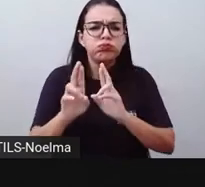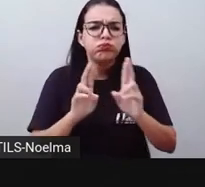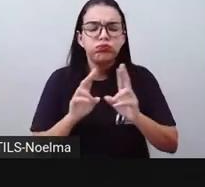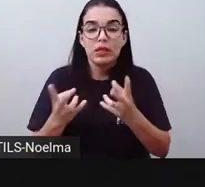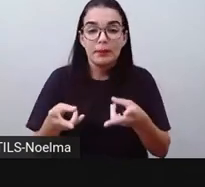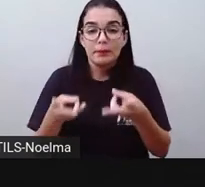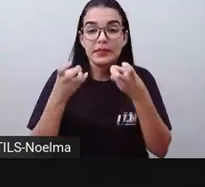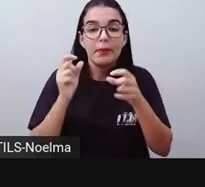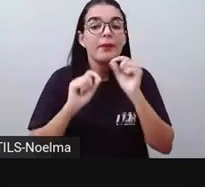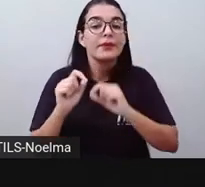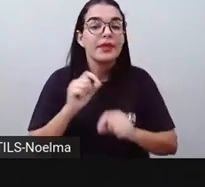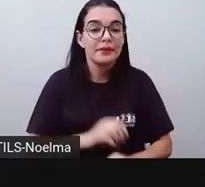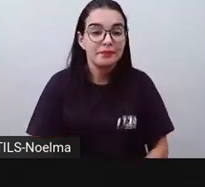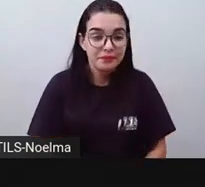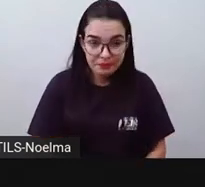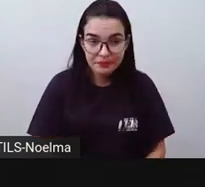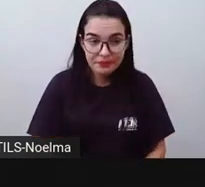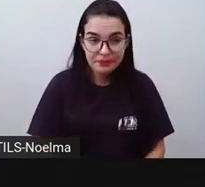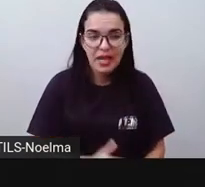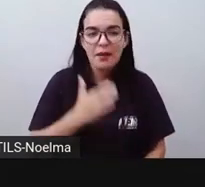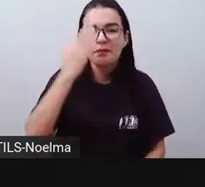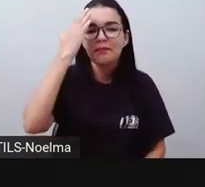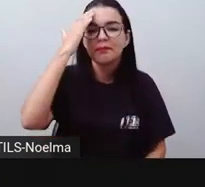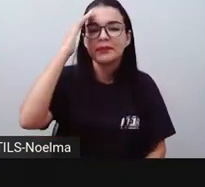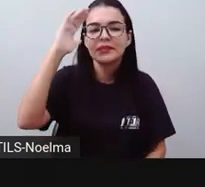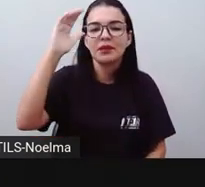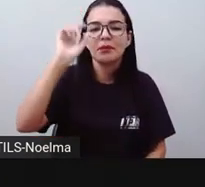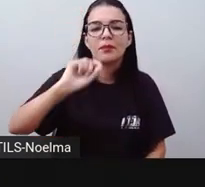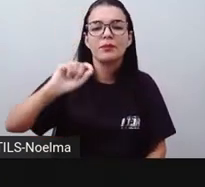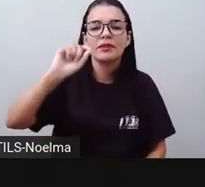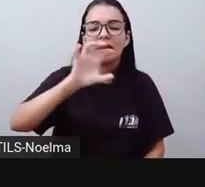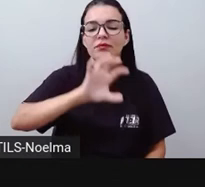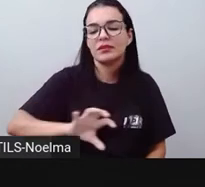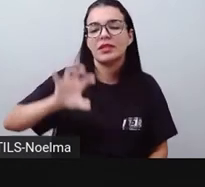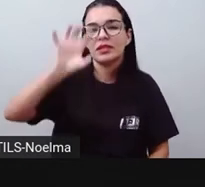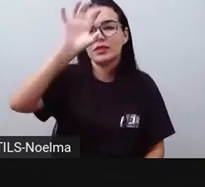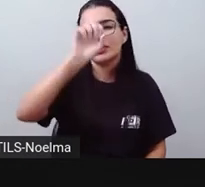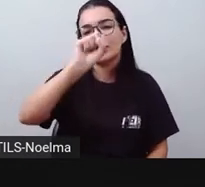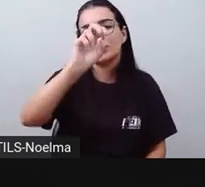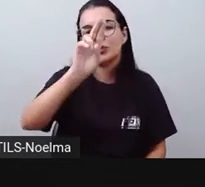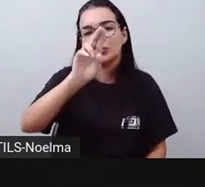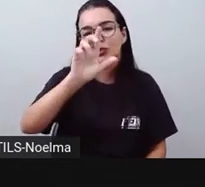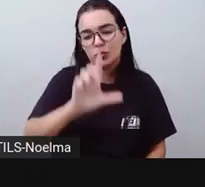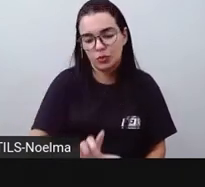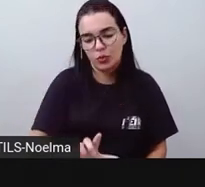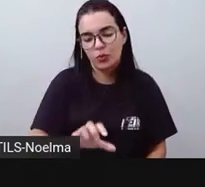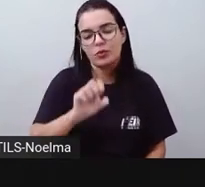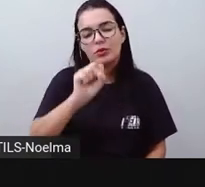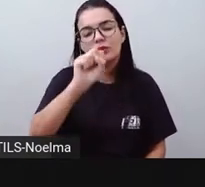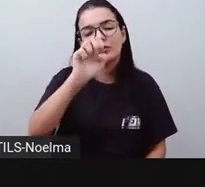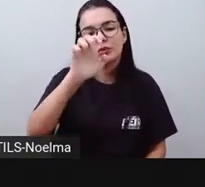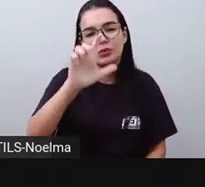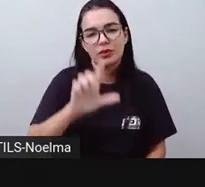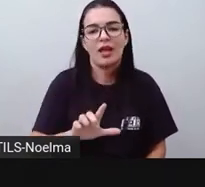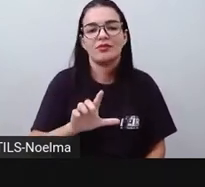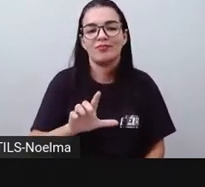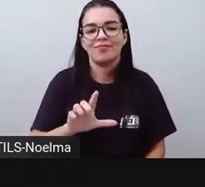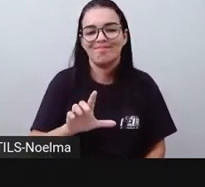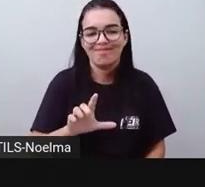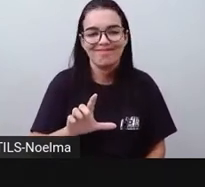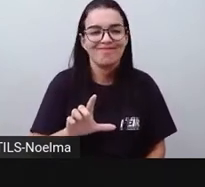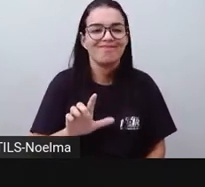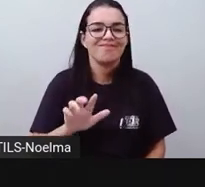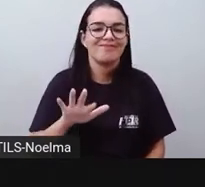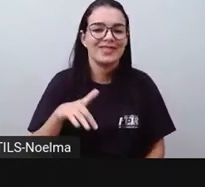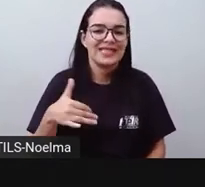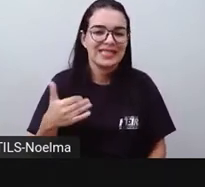elas estão concentradas principalmente na região sudeste e sul. E aí a